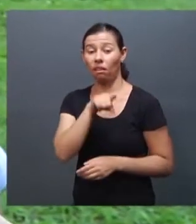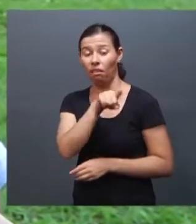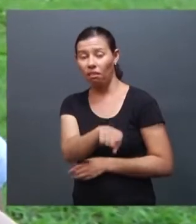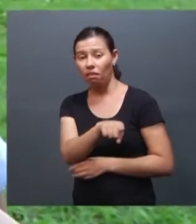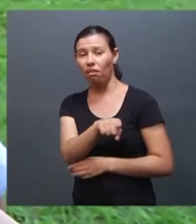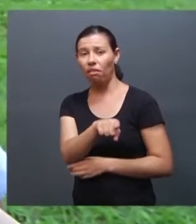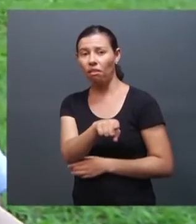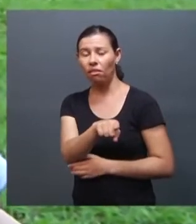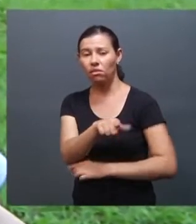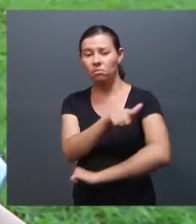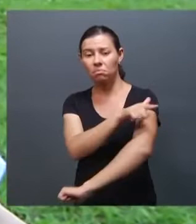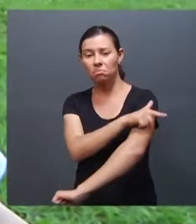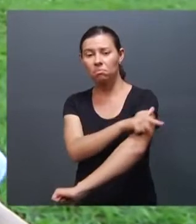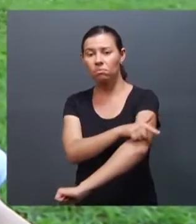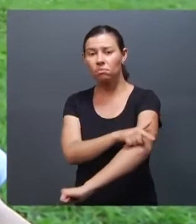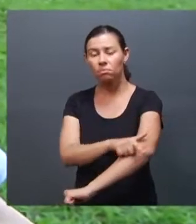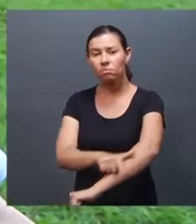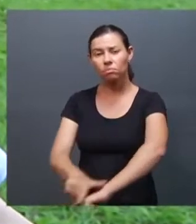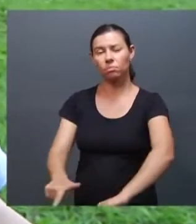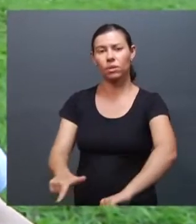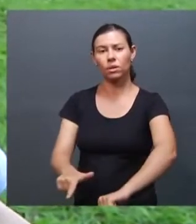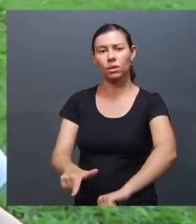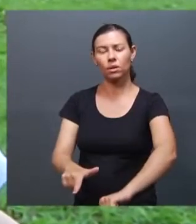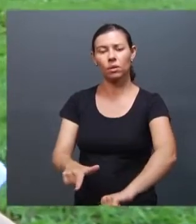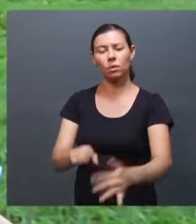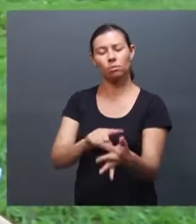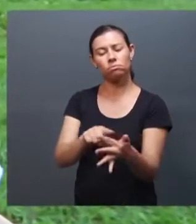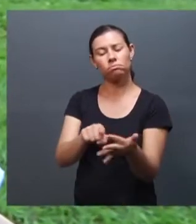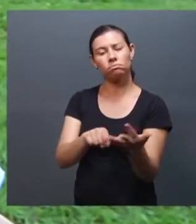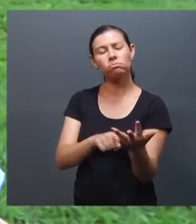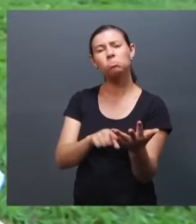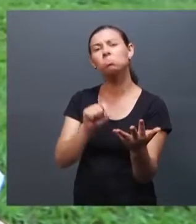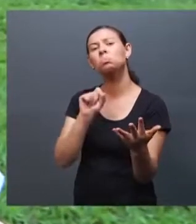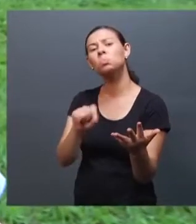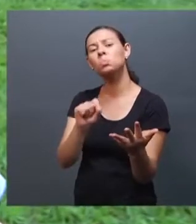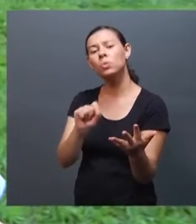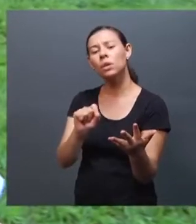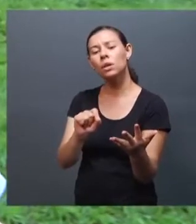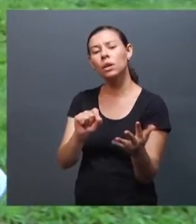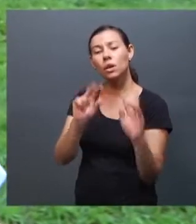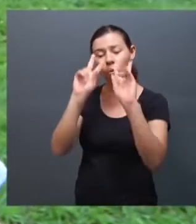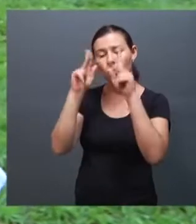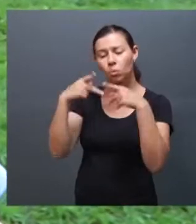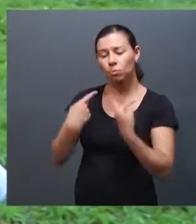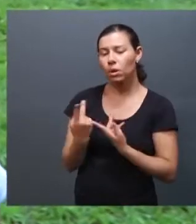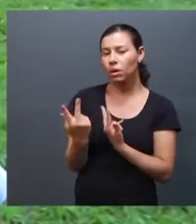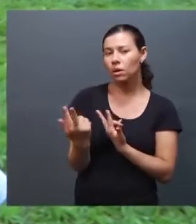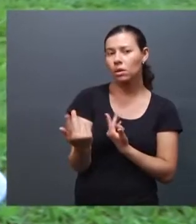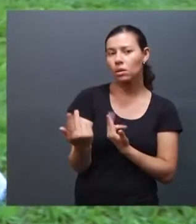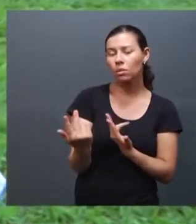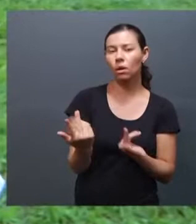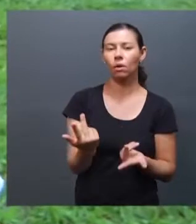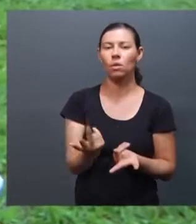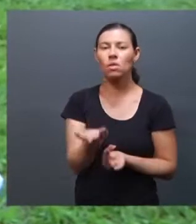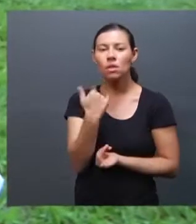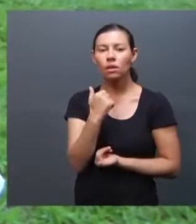baterem em nós? A gente é humano igual a eles. Nosso sangue é todo vermelho.